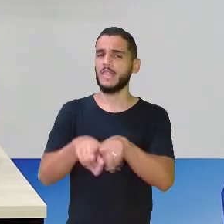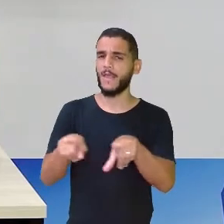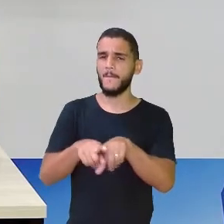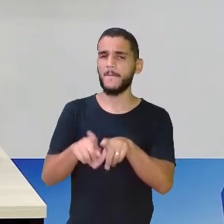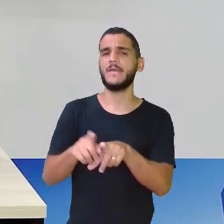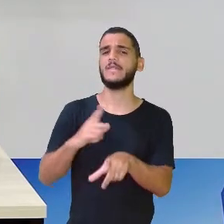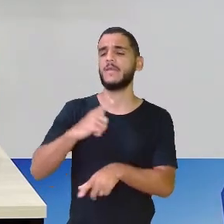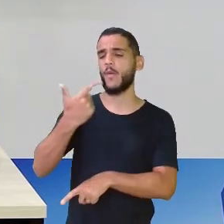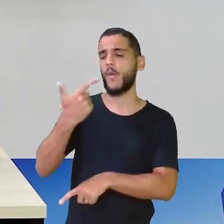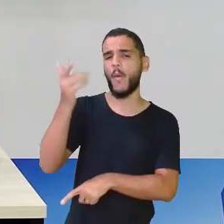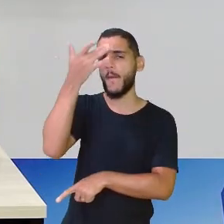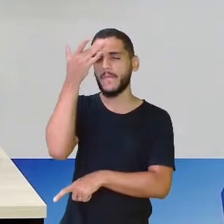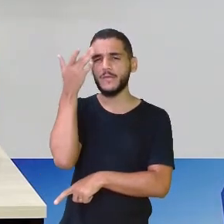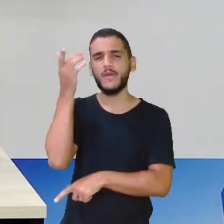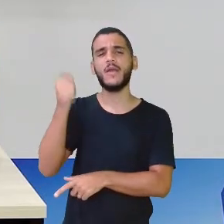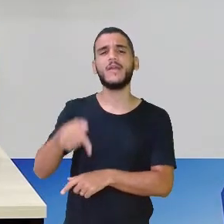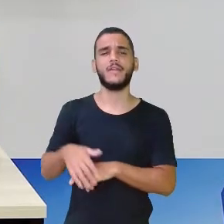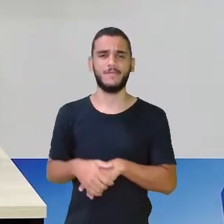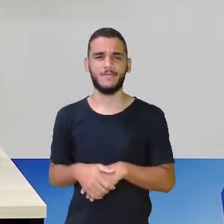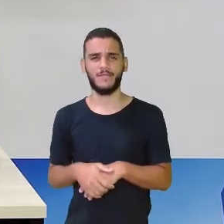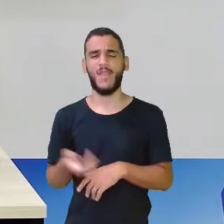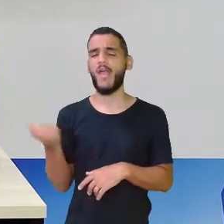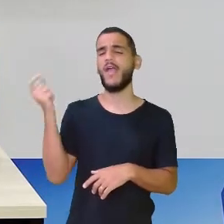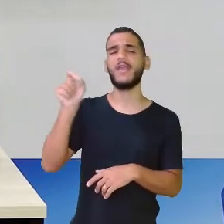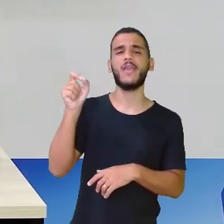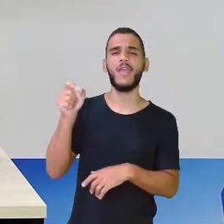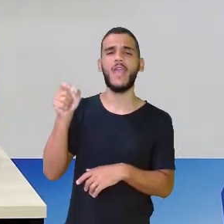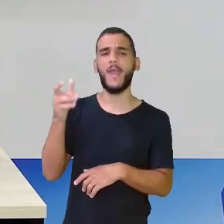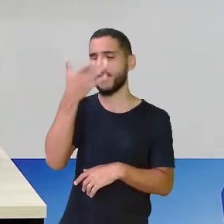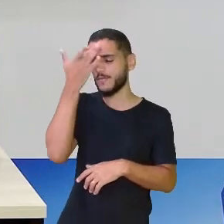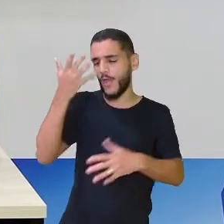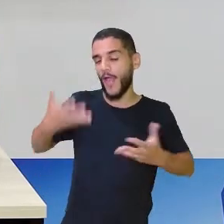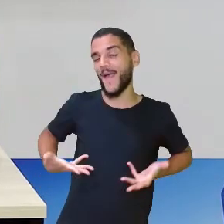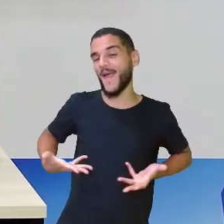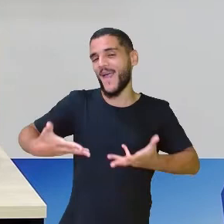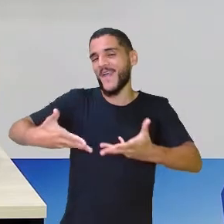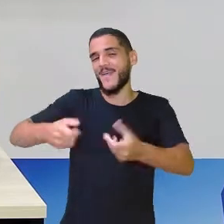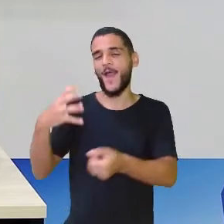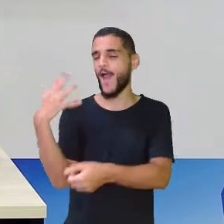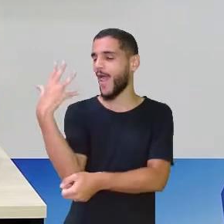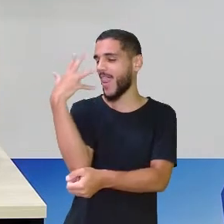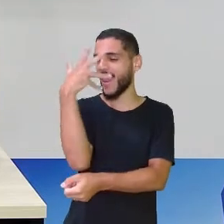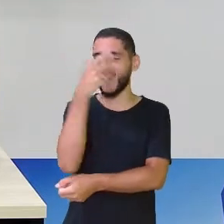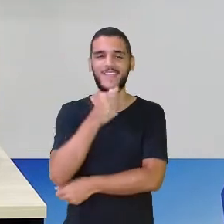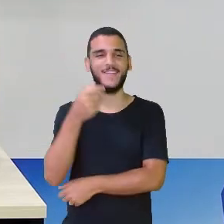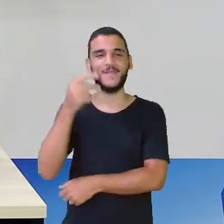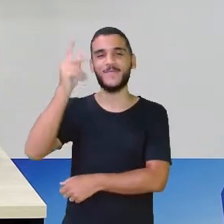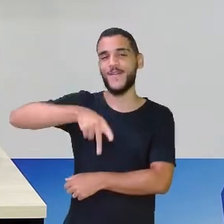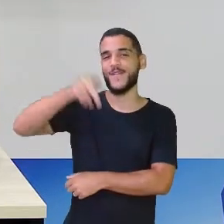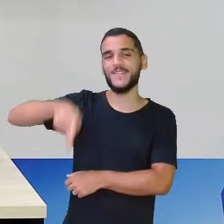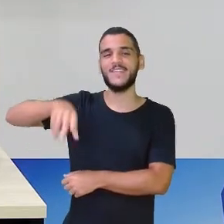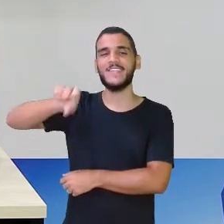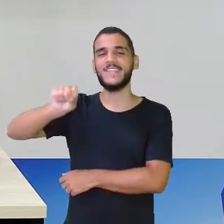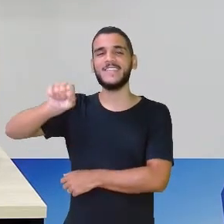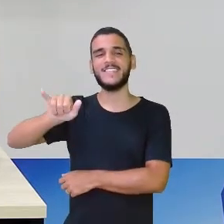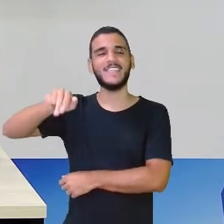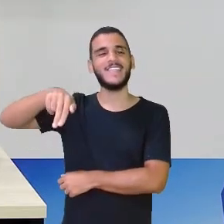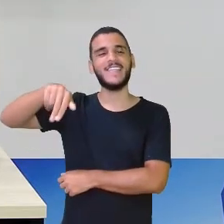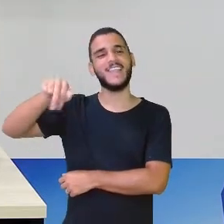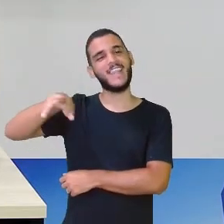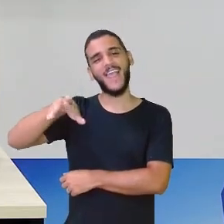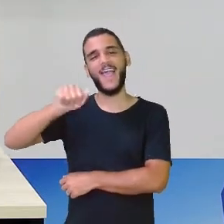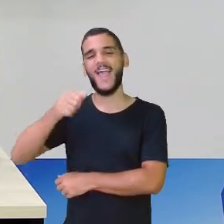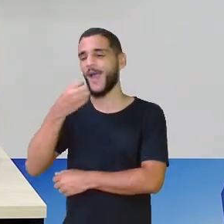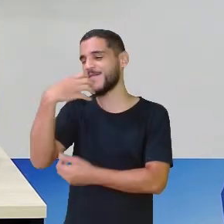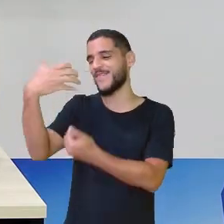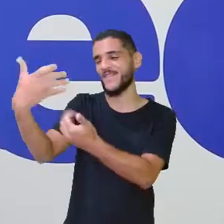Clisma, está ela. Quem é? Aquela maravilhosa, linda professora Sinara. Seja bem-vinda,